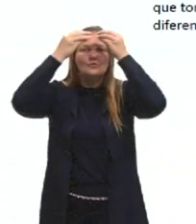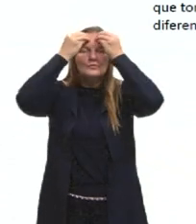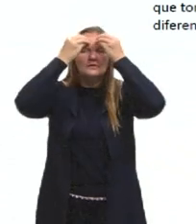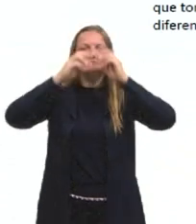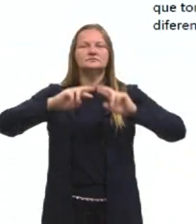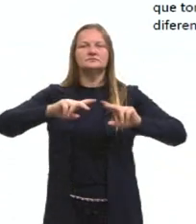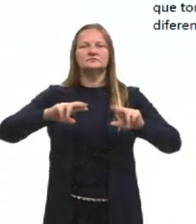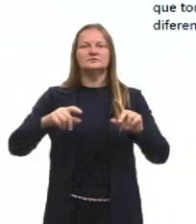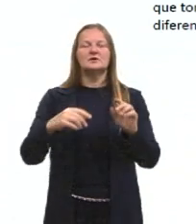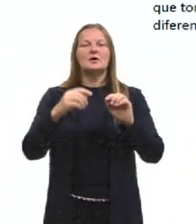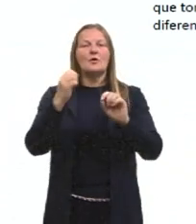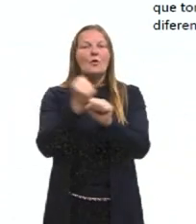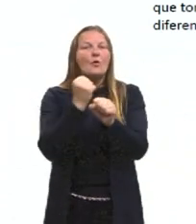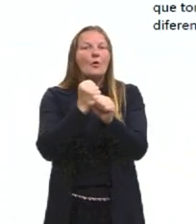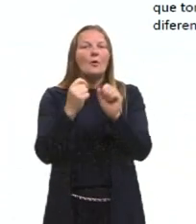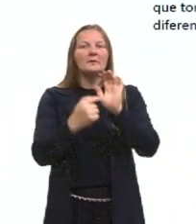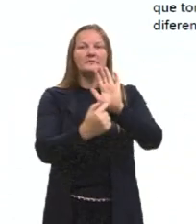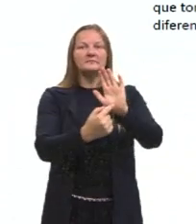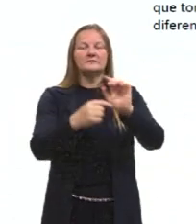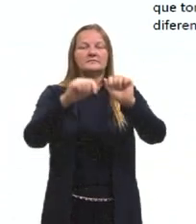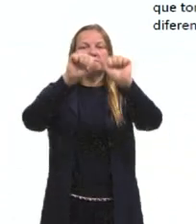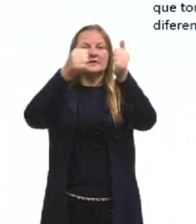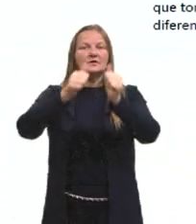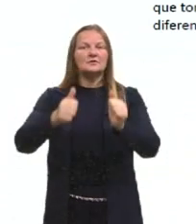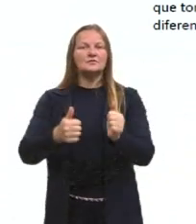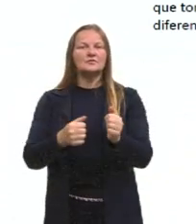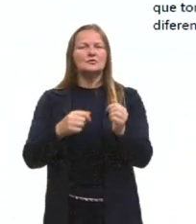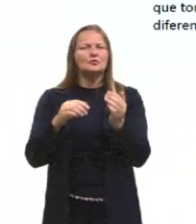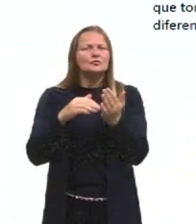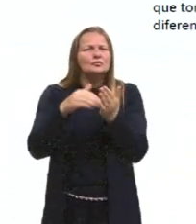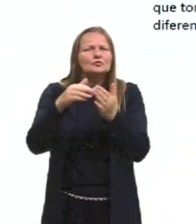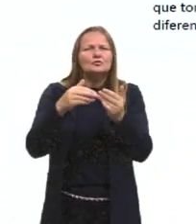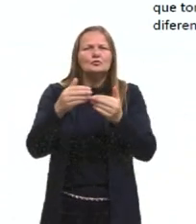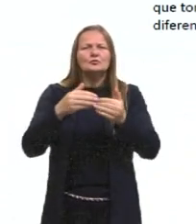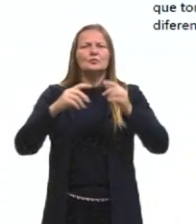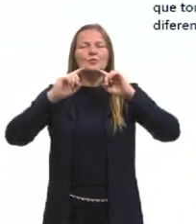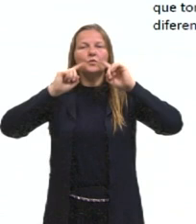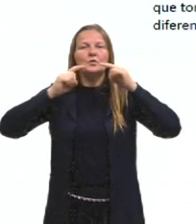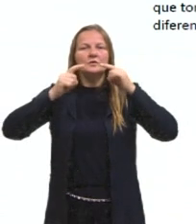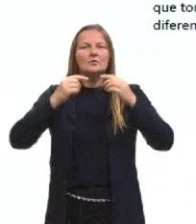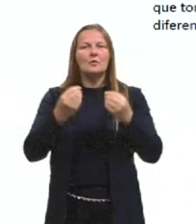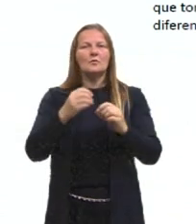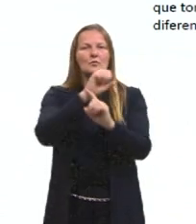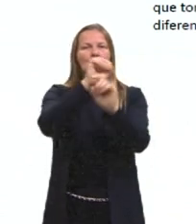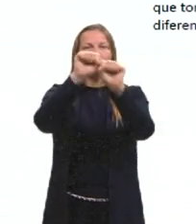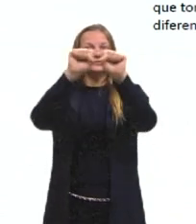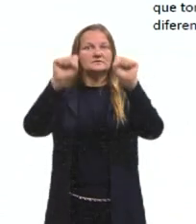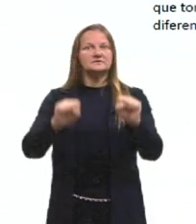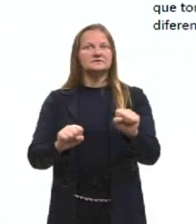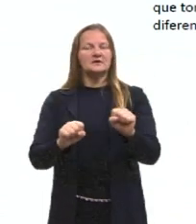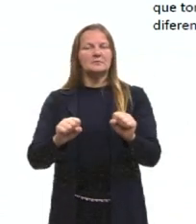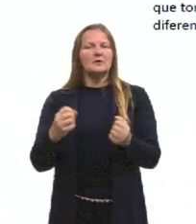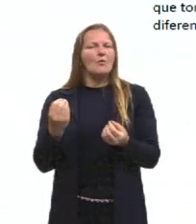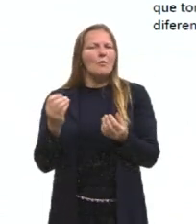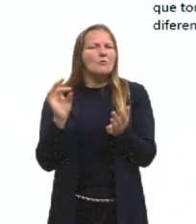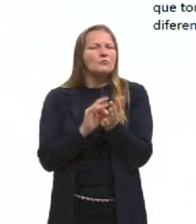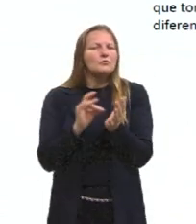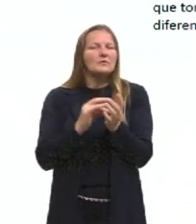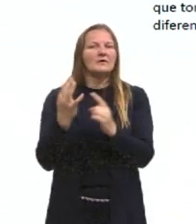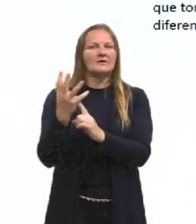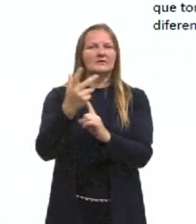sobre isso que nós vamos falar hoje. interpretando criticamente o sistema de validação da